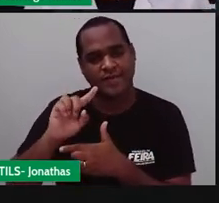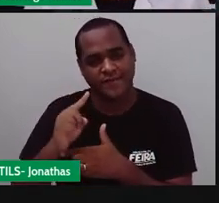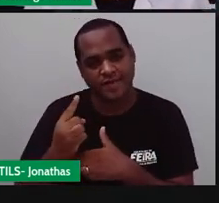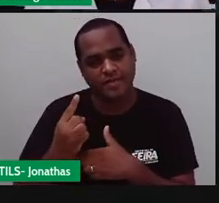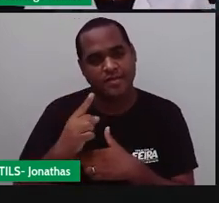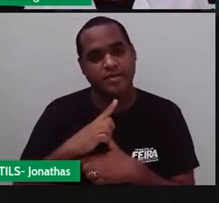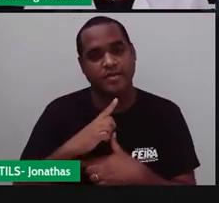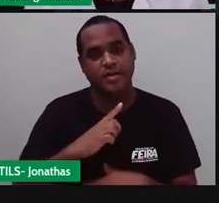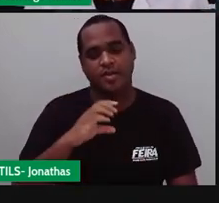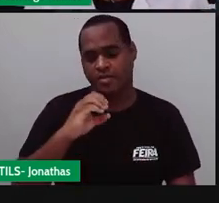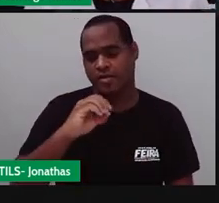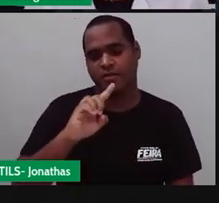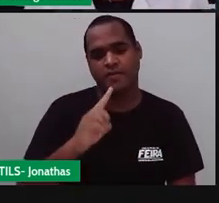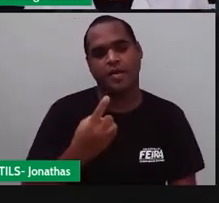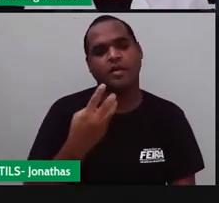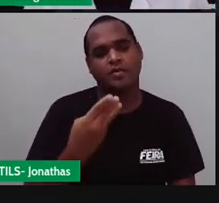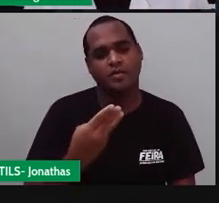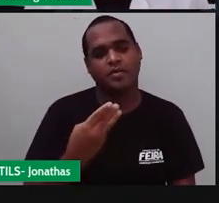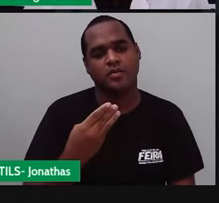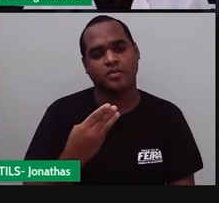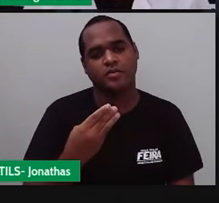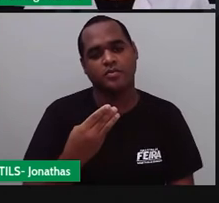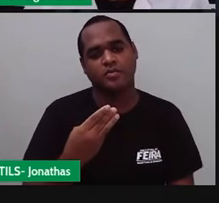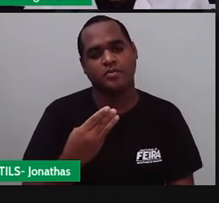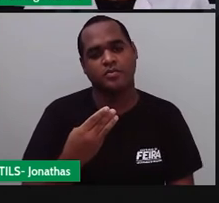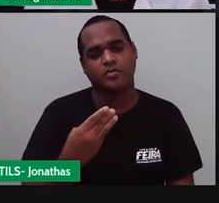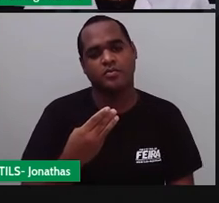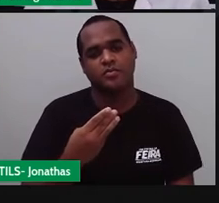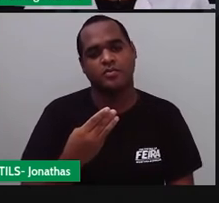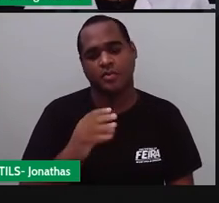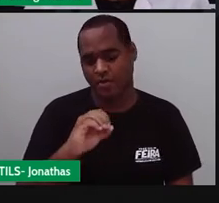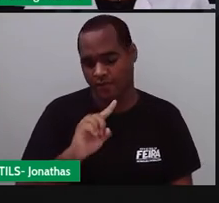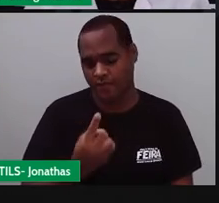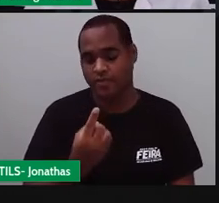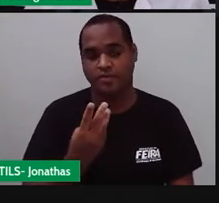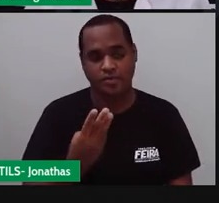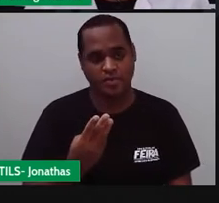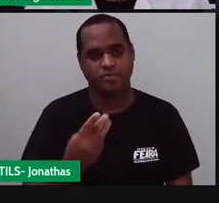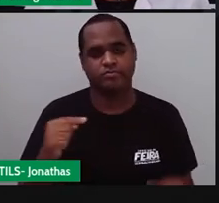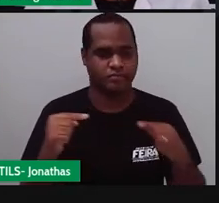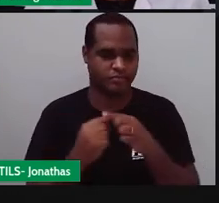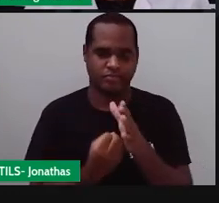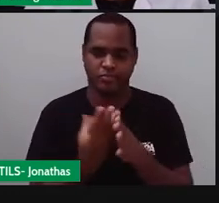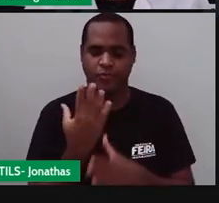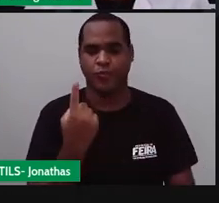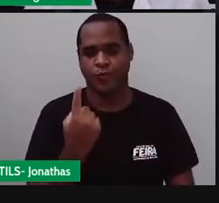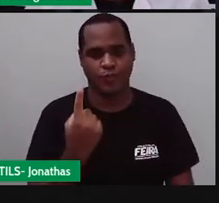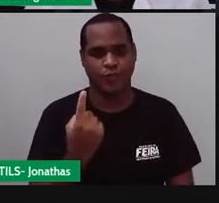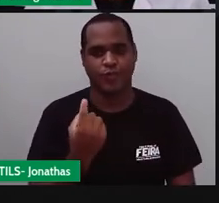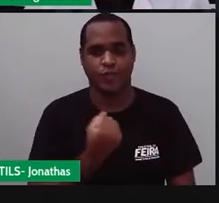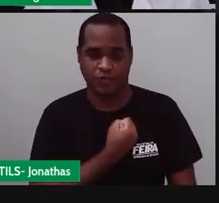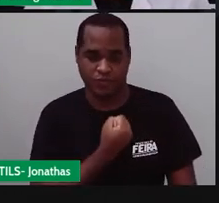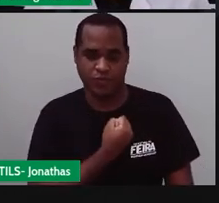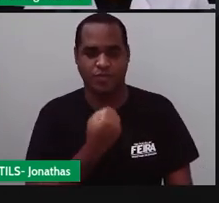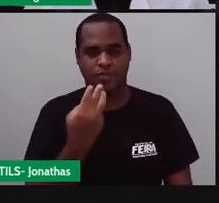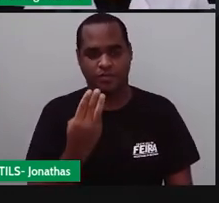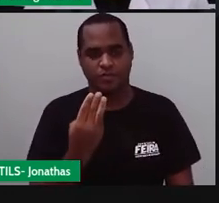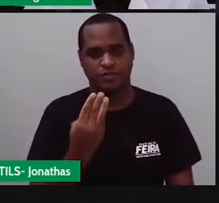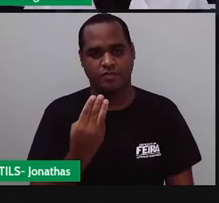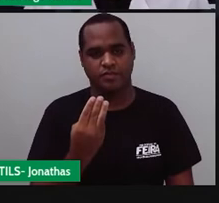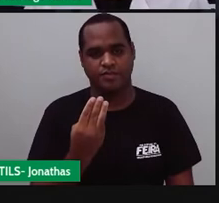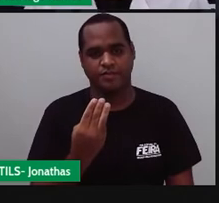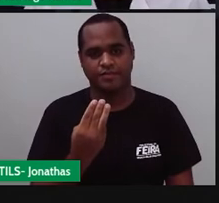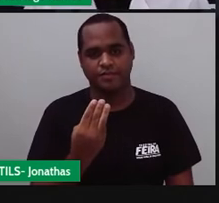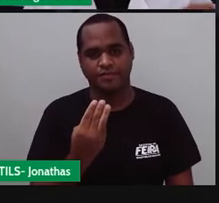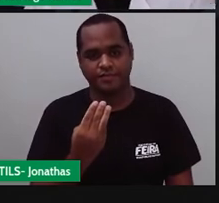depois da vírgula no 0,3 apareceu quantos algarismos? Apenas um que foi o número 3. Professor, então o